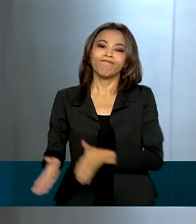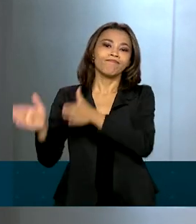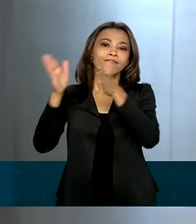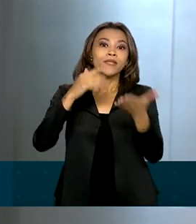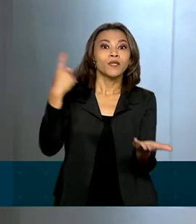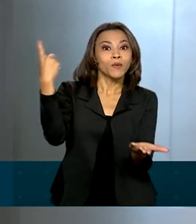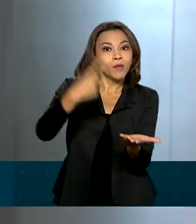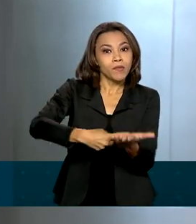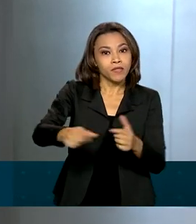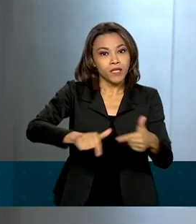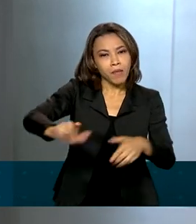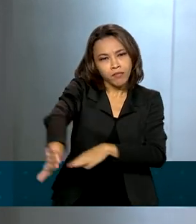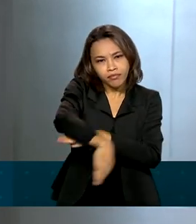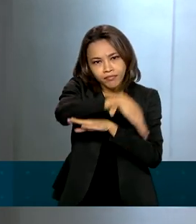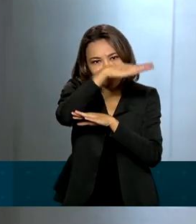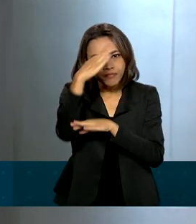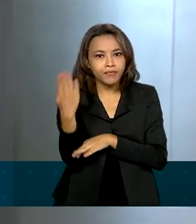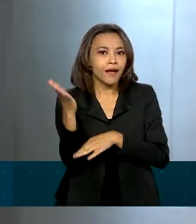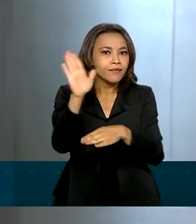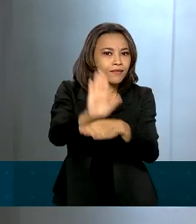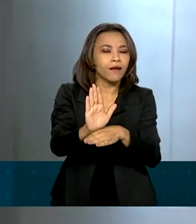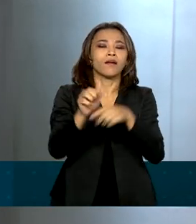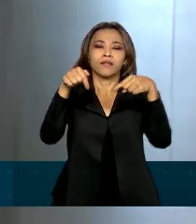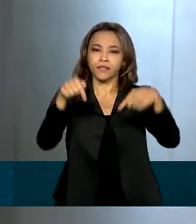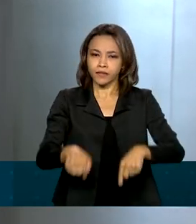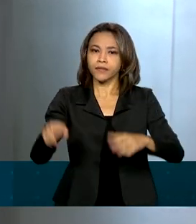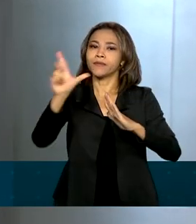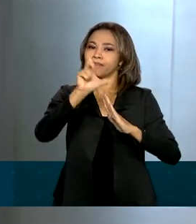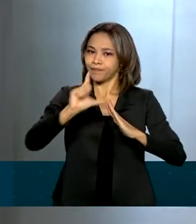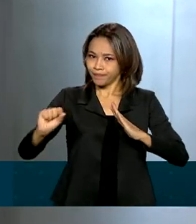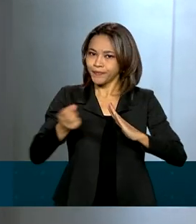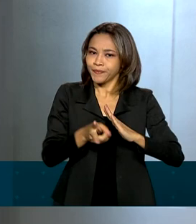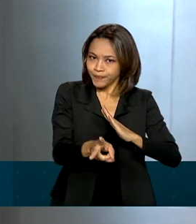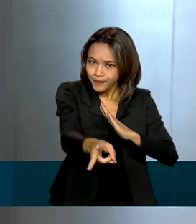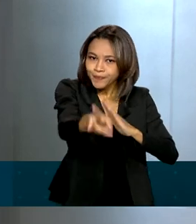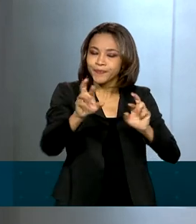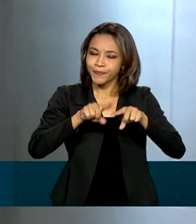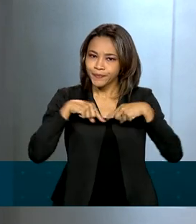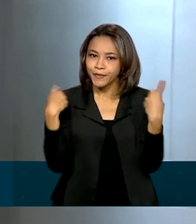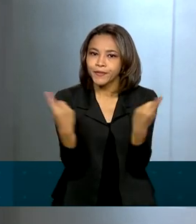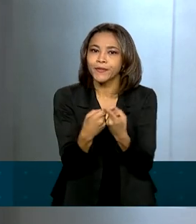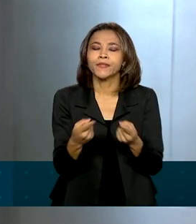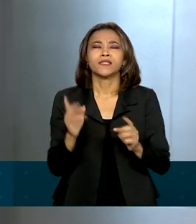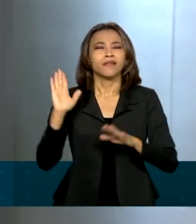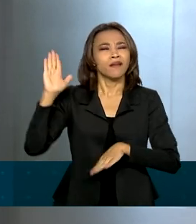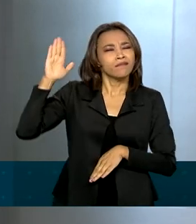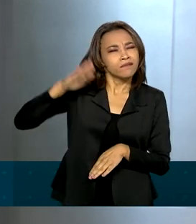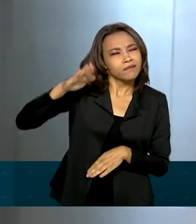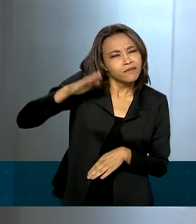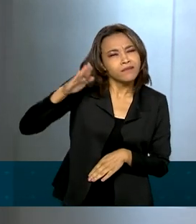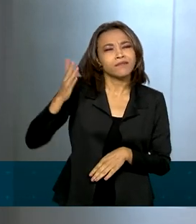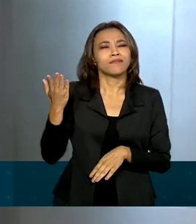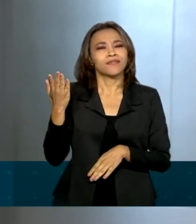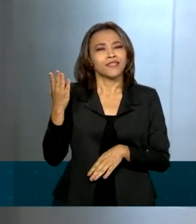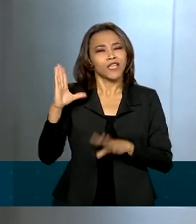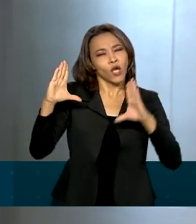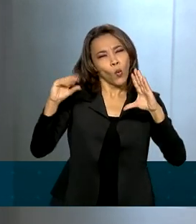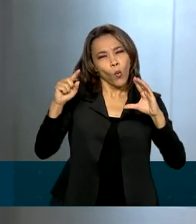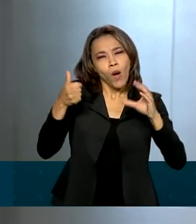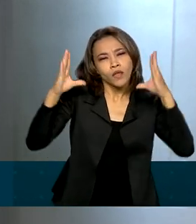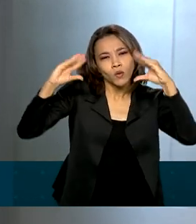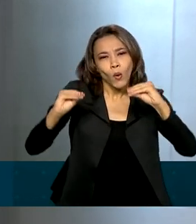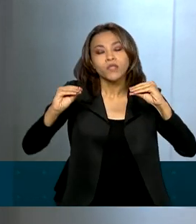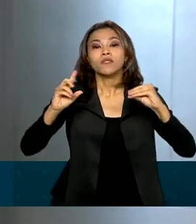do presidente segue aqui durante a tarde no Palácio do Planalto com reuniões. No fim do dia, Bolsonaro vai estar